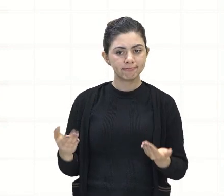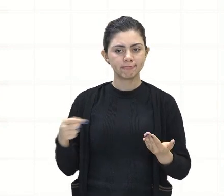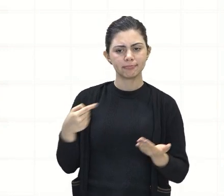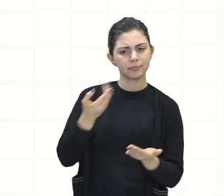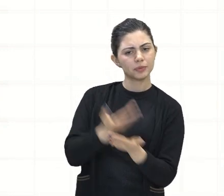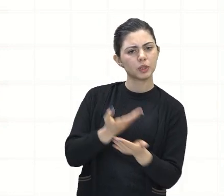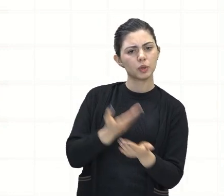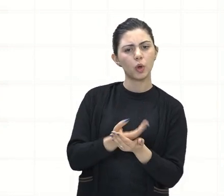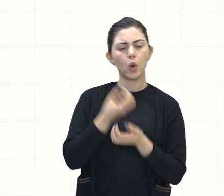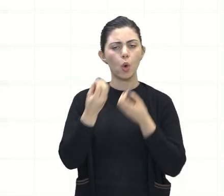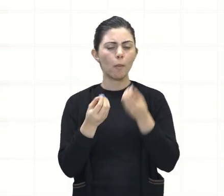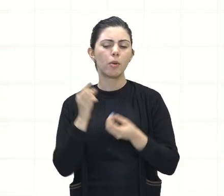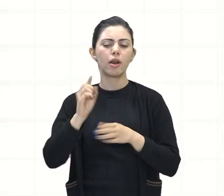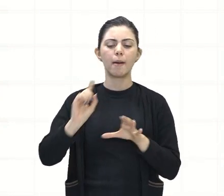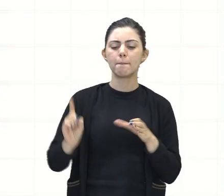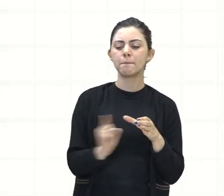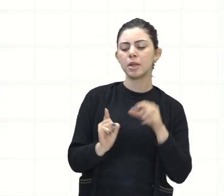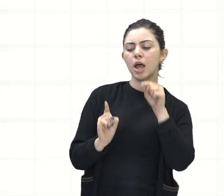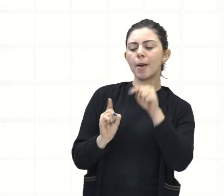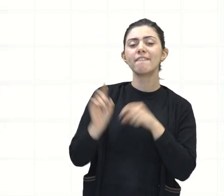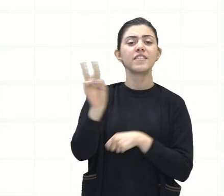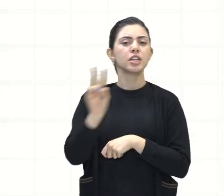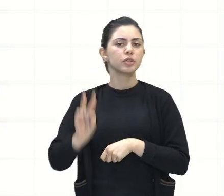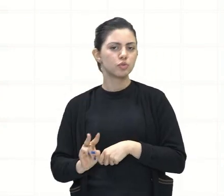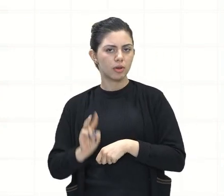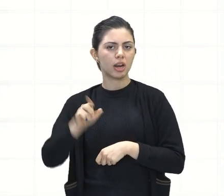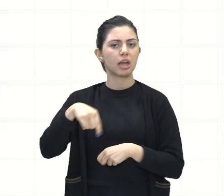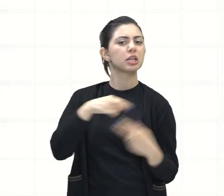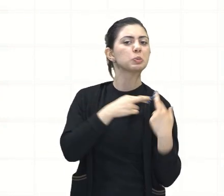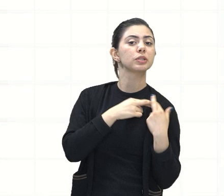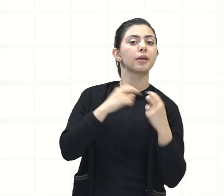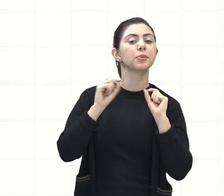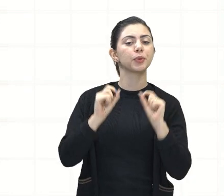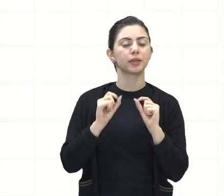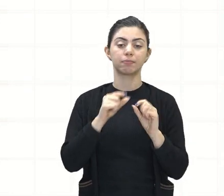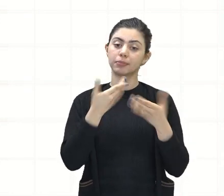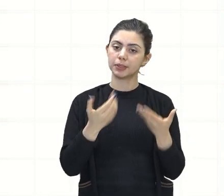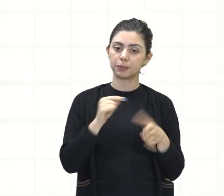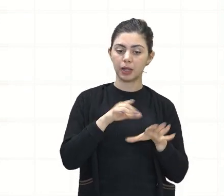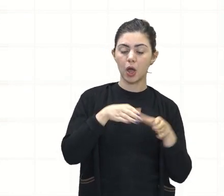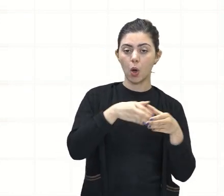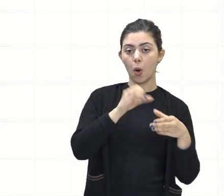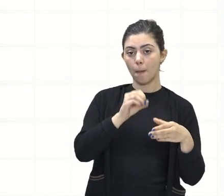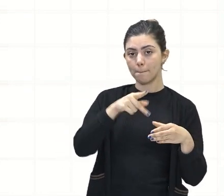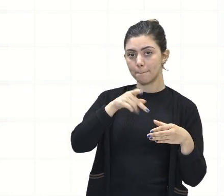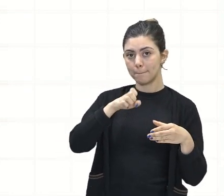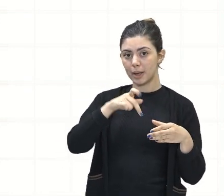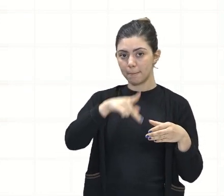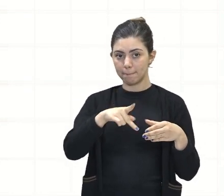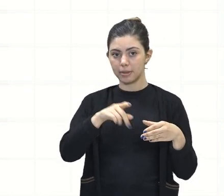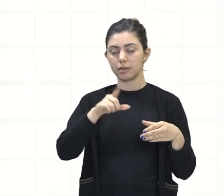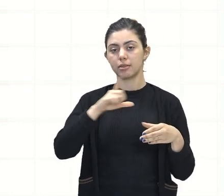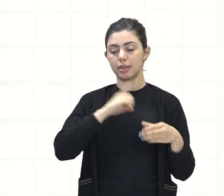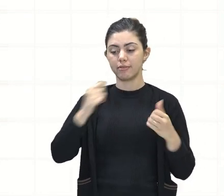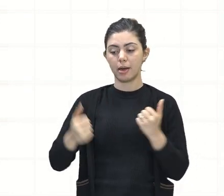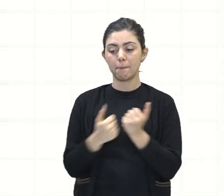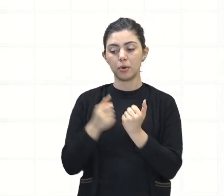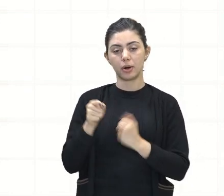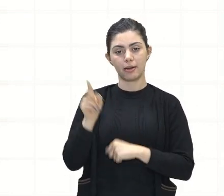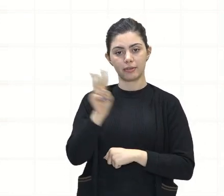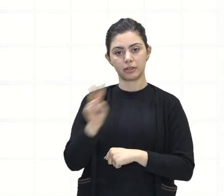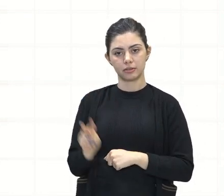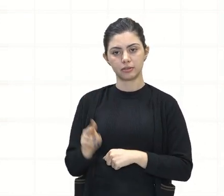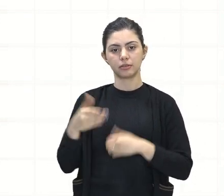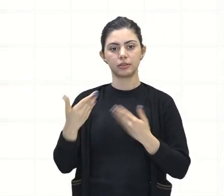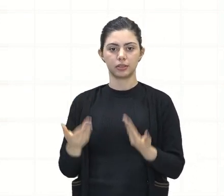ao papel da Venezuela dentro da OPEP. Então, o apoio da OPEP à Venezuela fortaleceu esse país frente